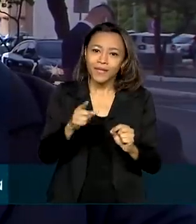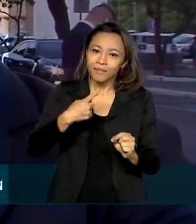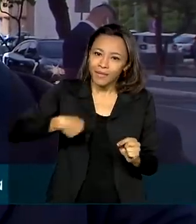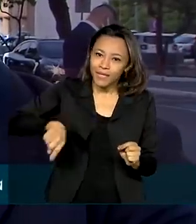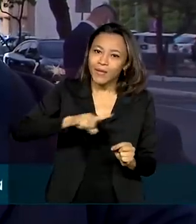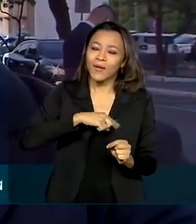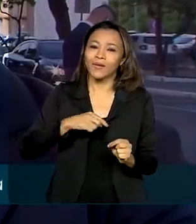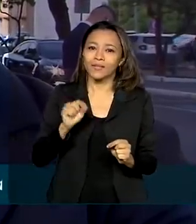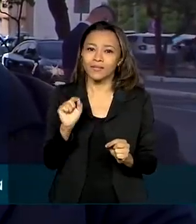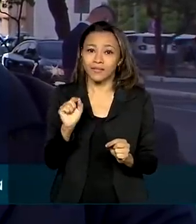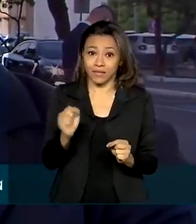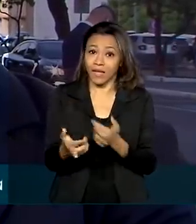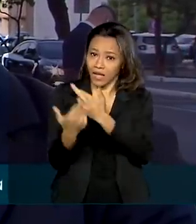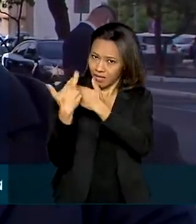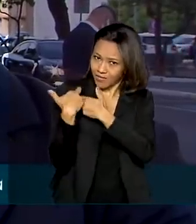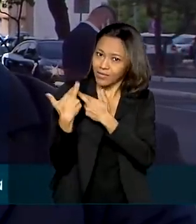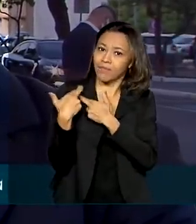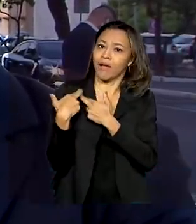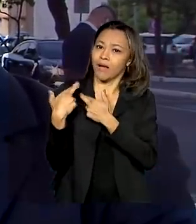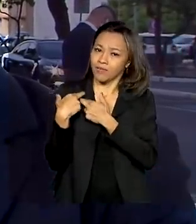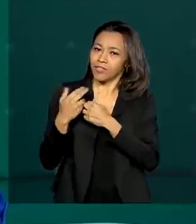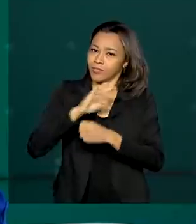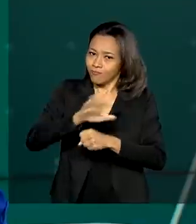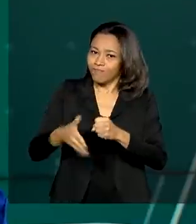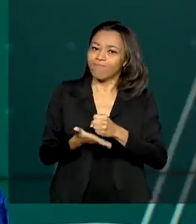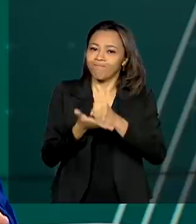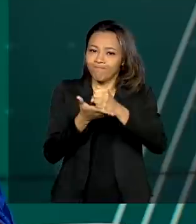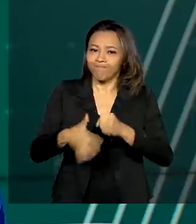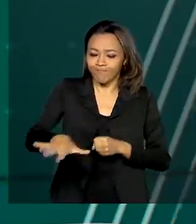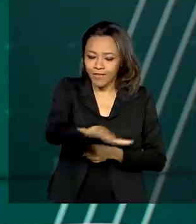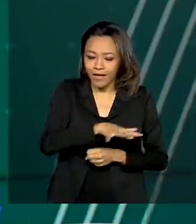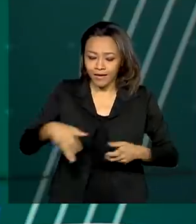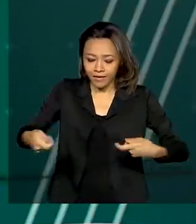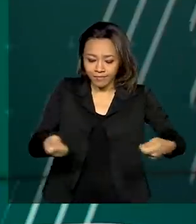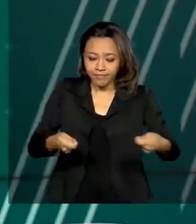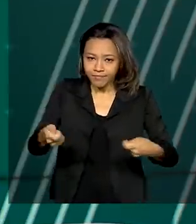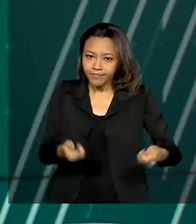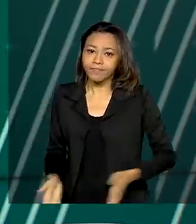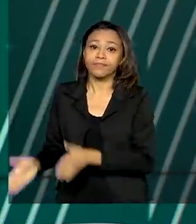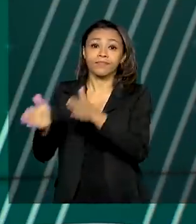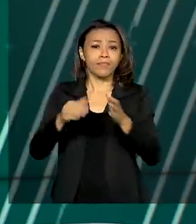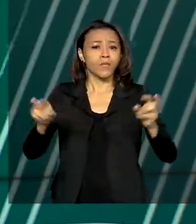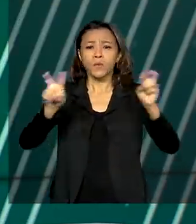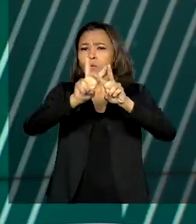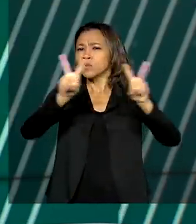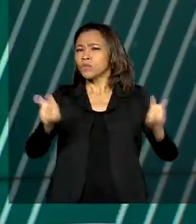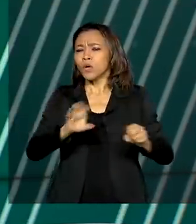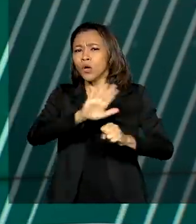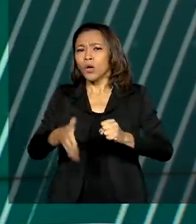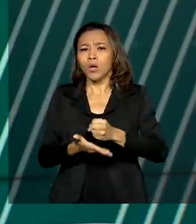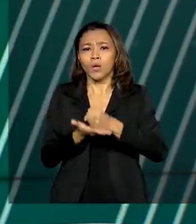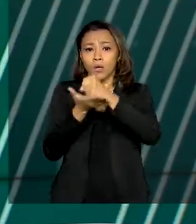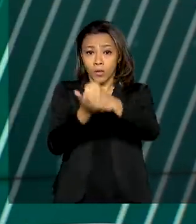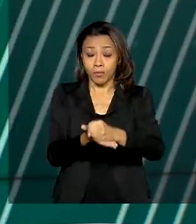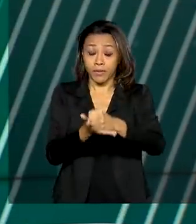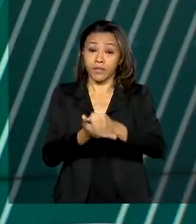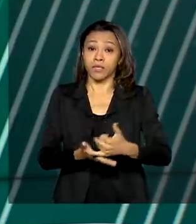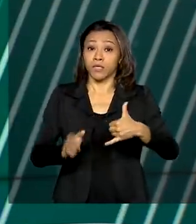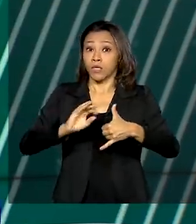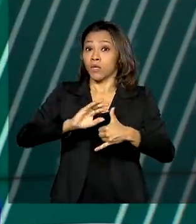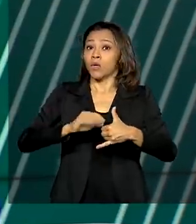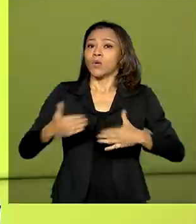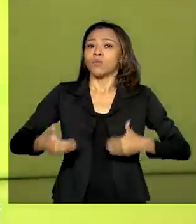mineração responsável e sustentável. E por falar em sustentabilidade, o Ministério do Meio Ambiente recebe até